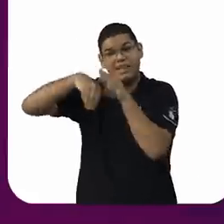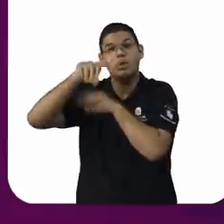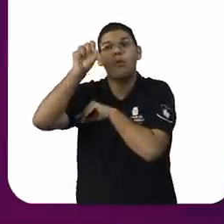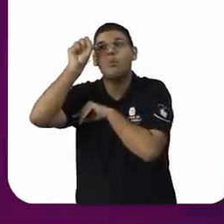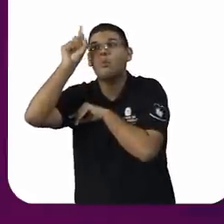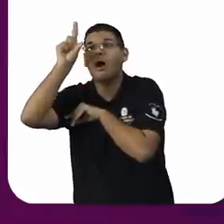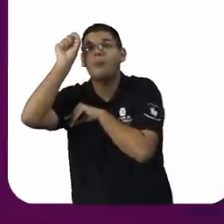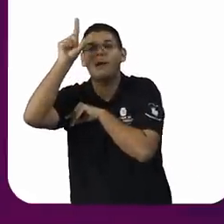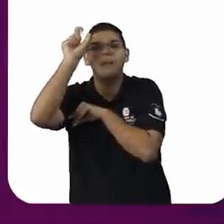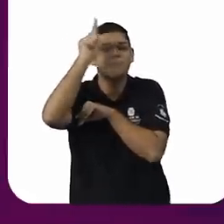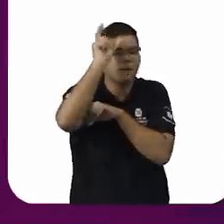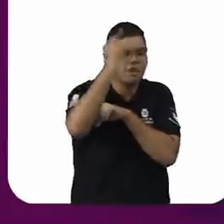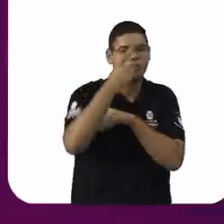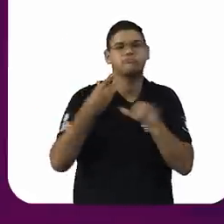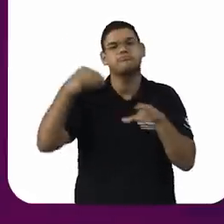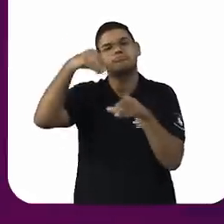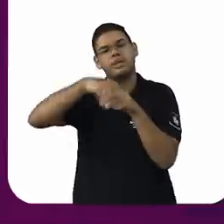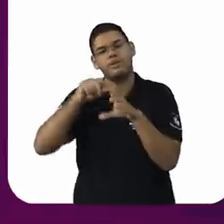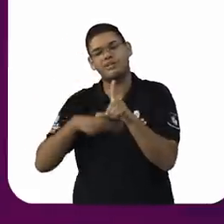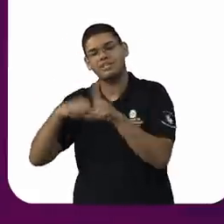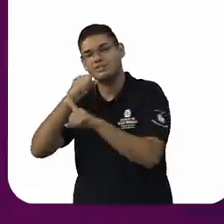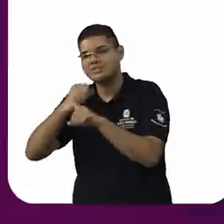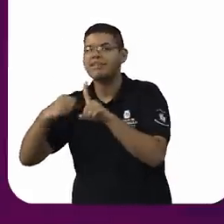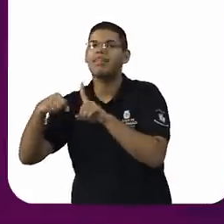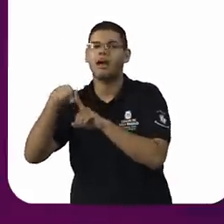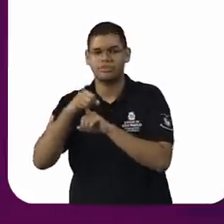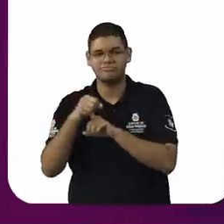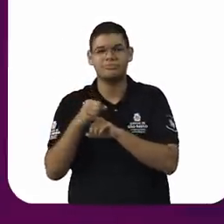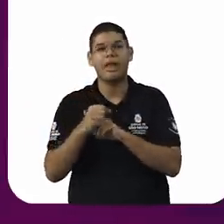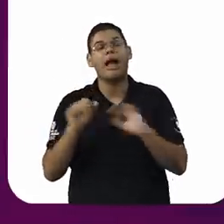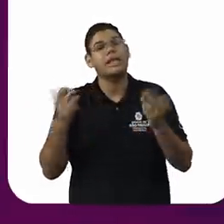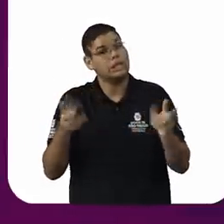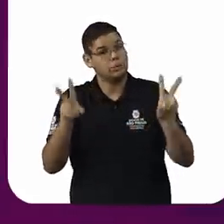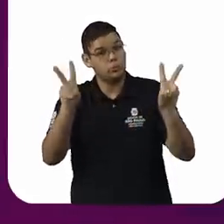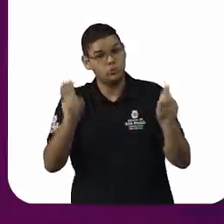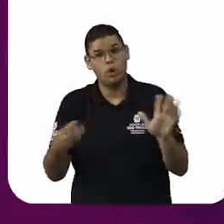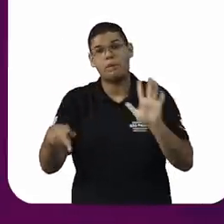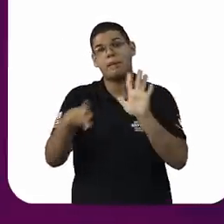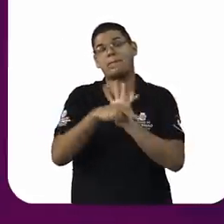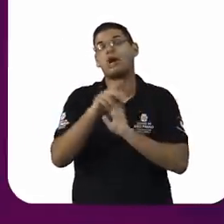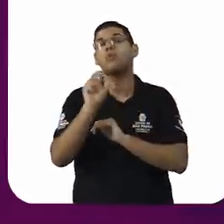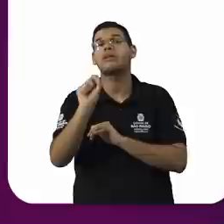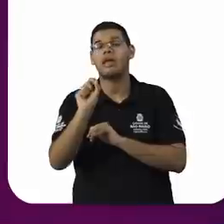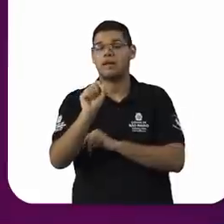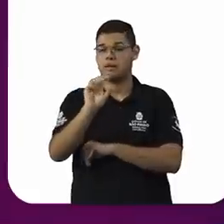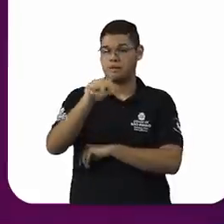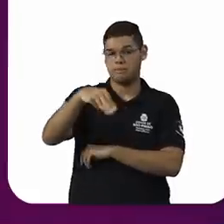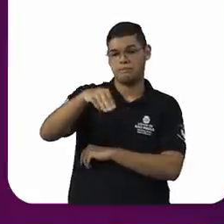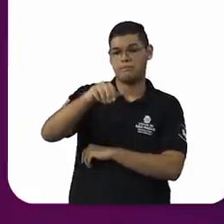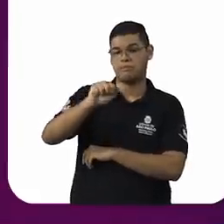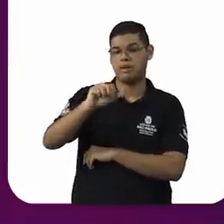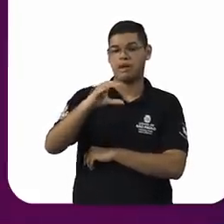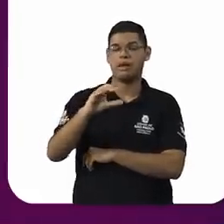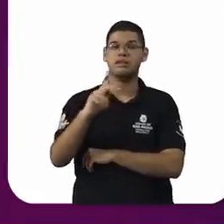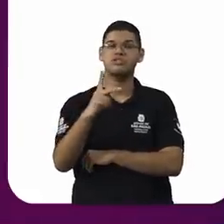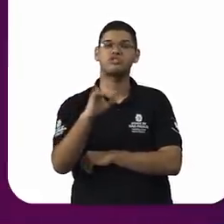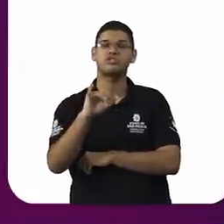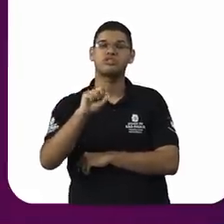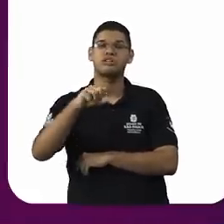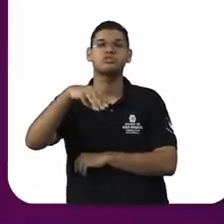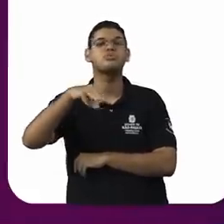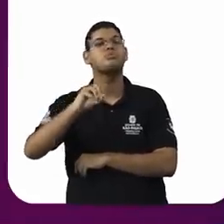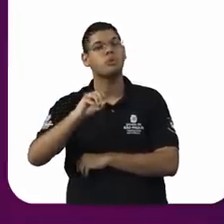a que nós damos o nome de machismo estrutural, que é estruturante, ou seja, é construído culturalmente.